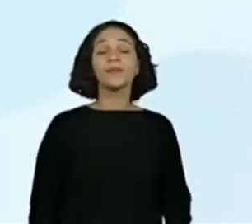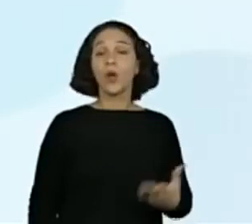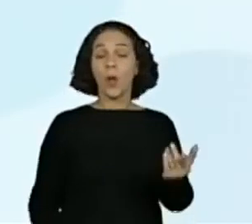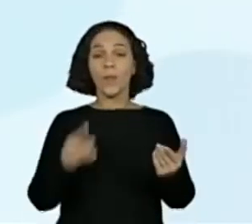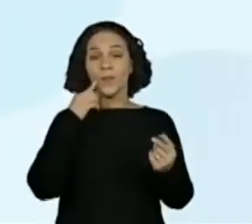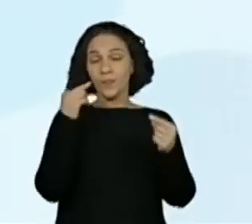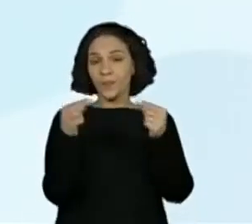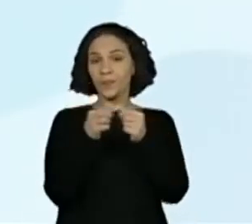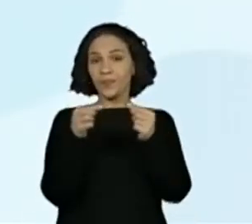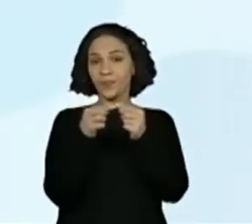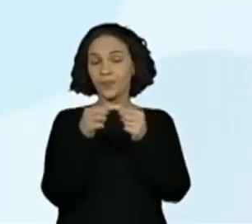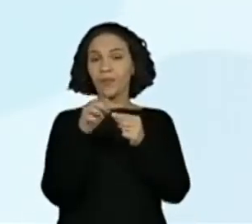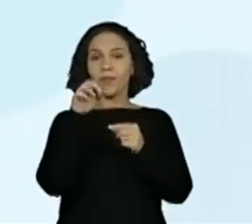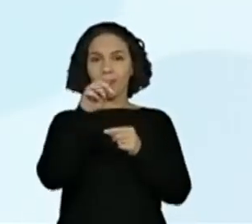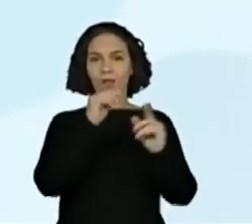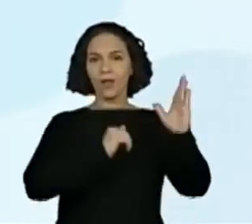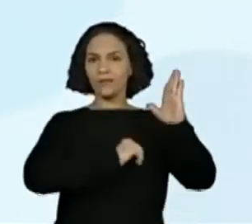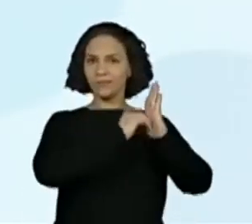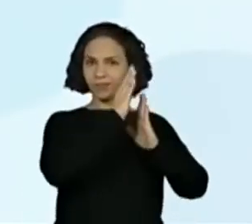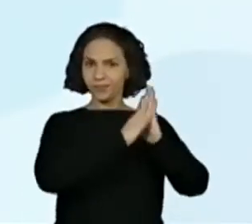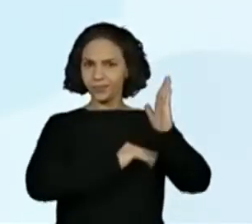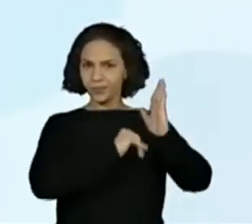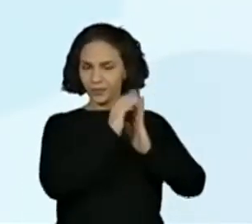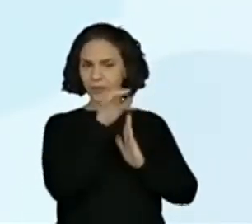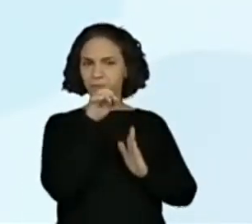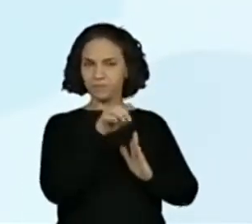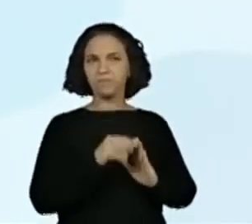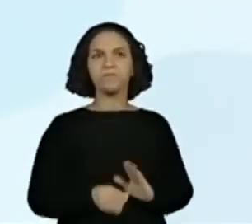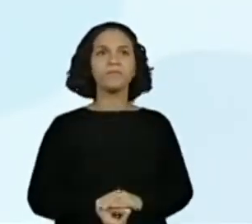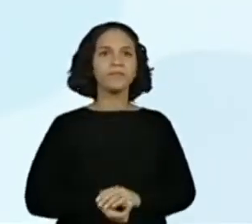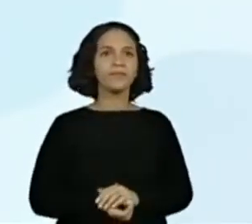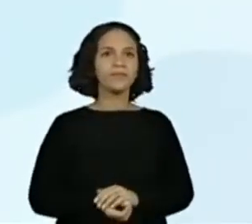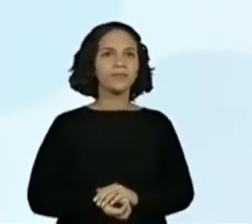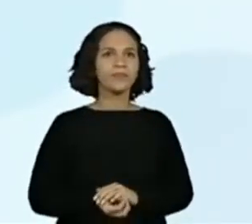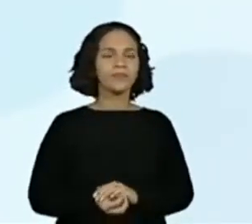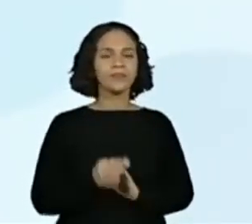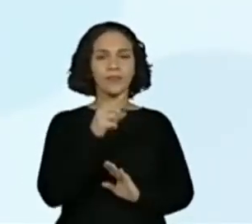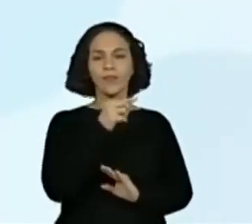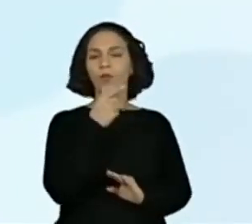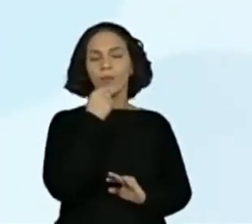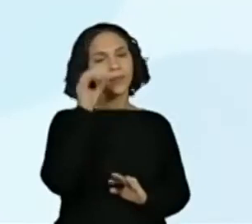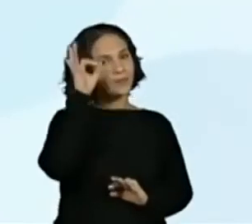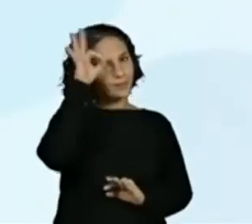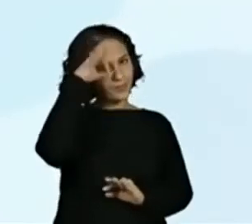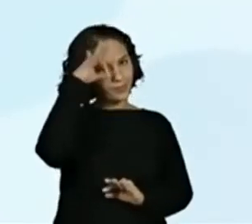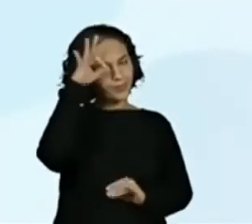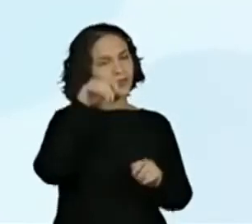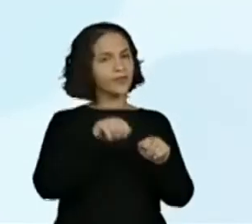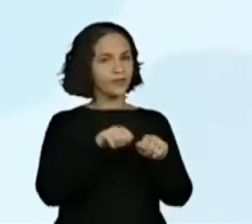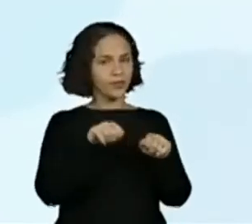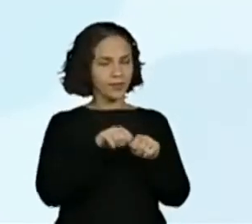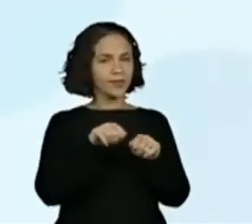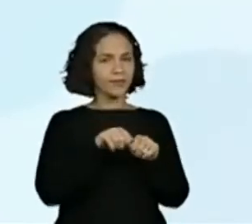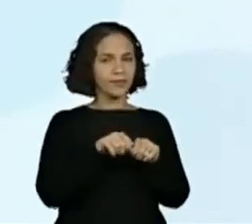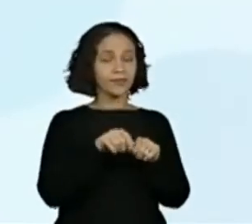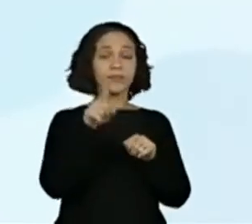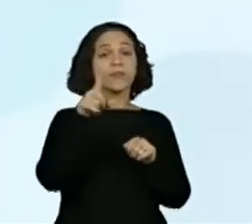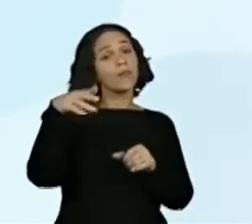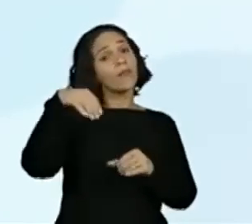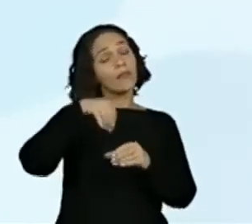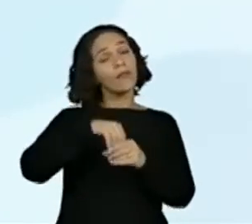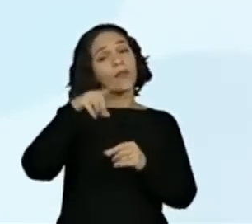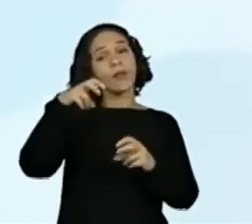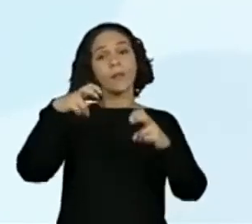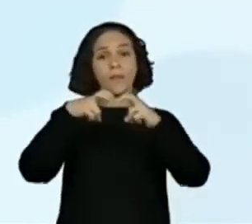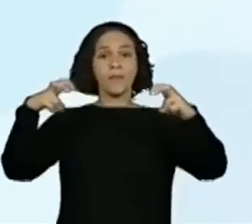relativos ao quadro O Lavrador de Café, de Cândido Portinari, que faz parte do acervo do